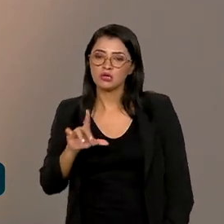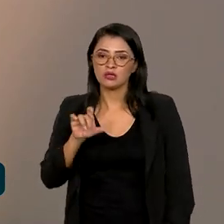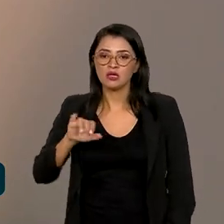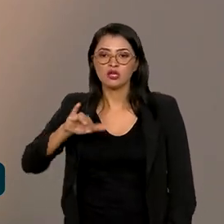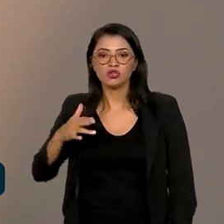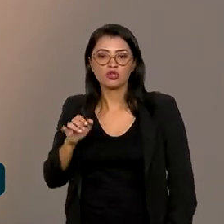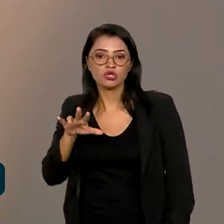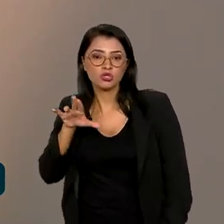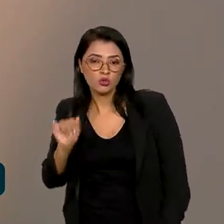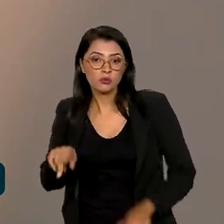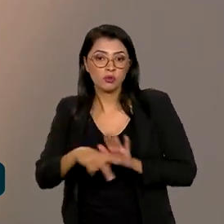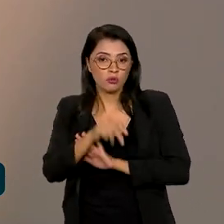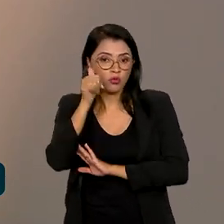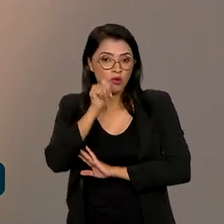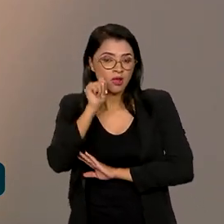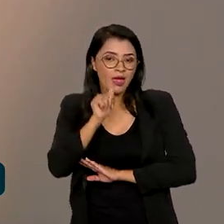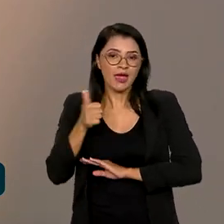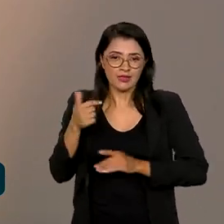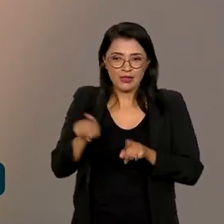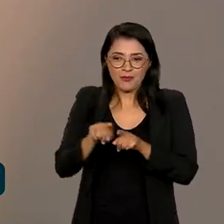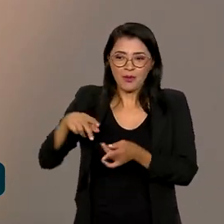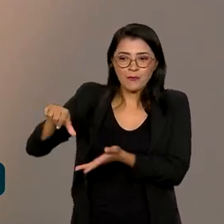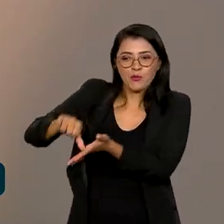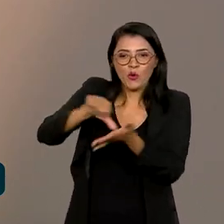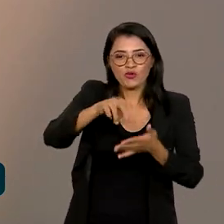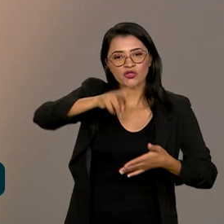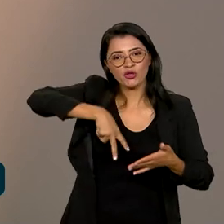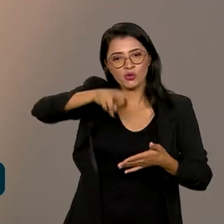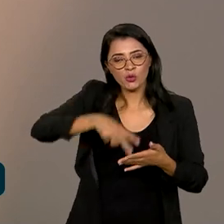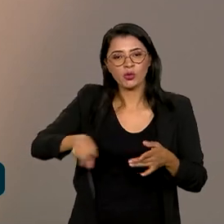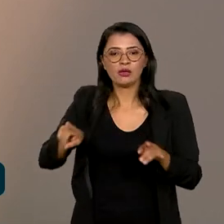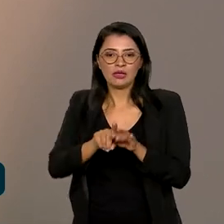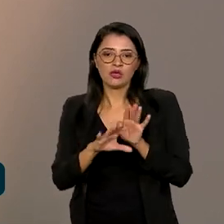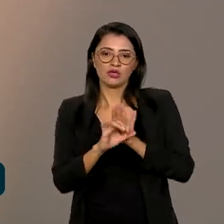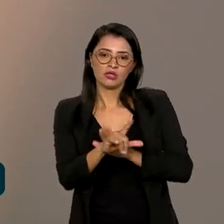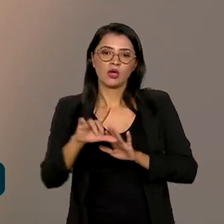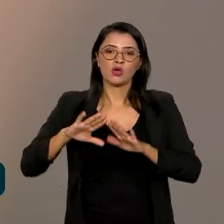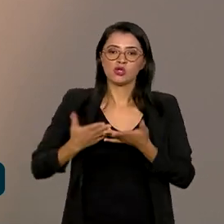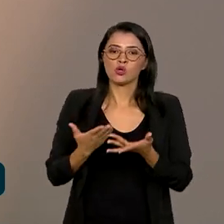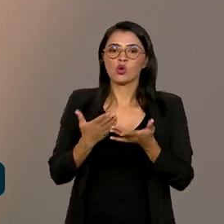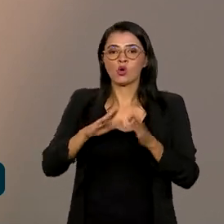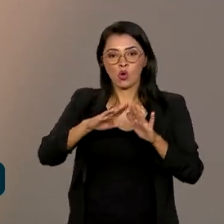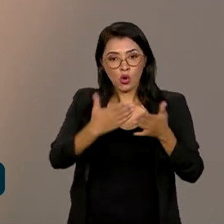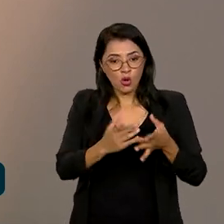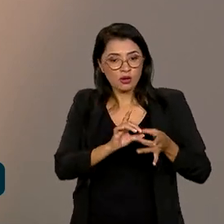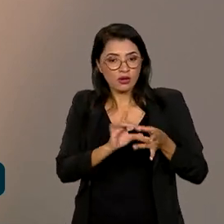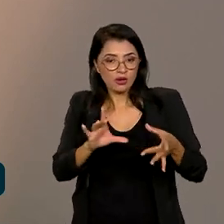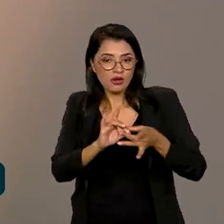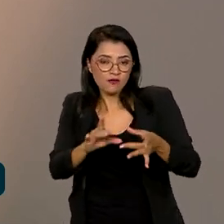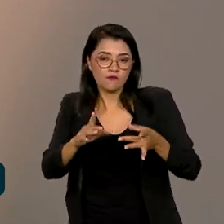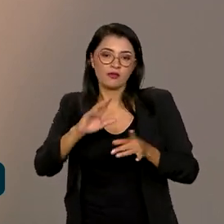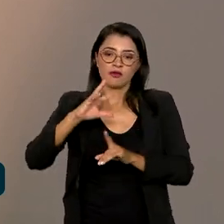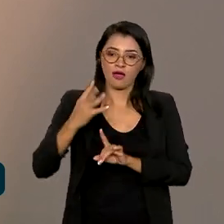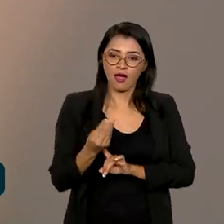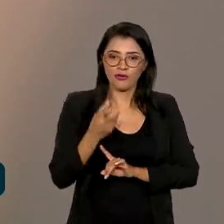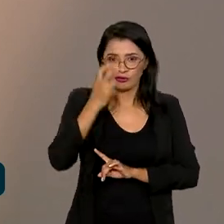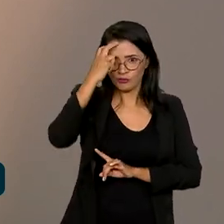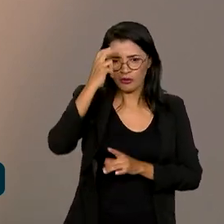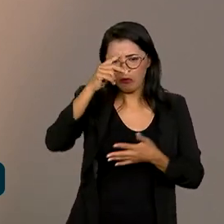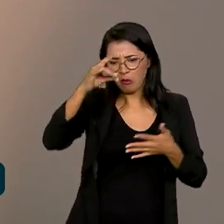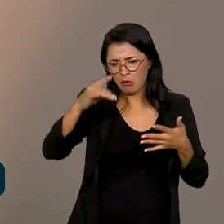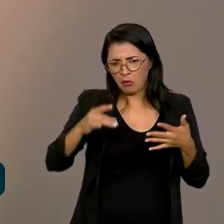E o prêmio Pontos de Leitura. E também editais Escola Livre de Formação e Arte de Cultura. Poxa, gente, é muita coisa.